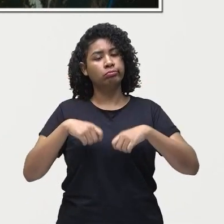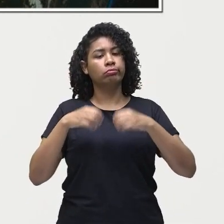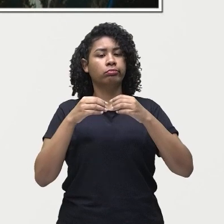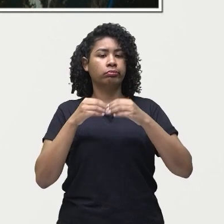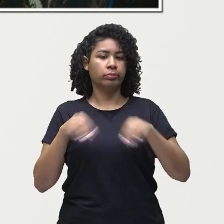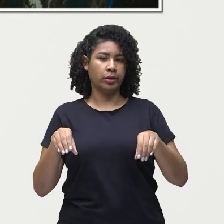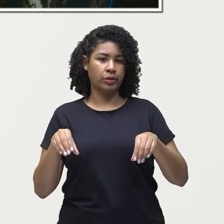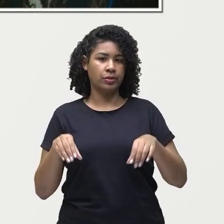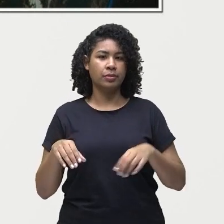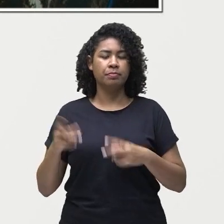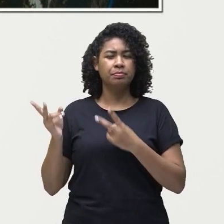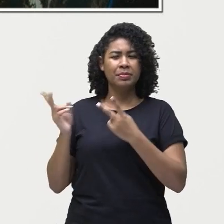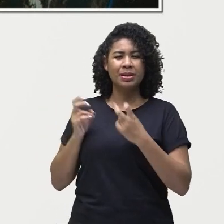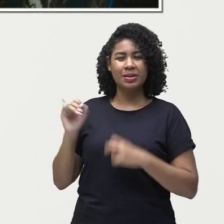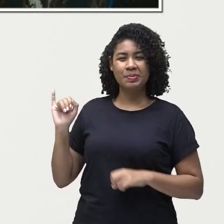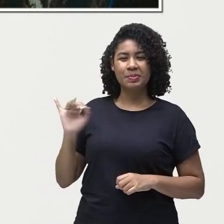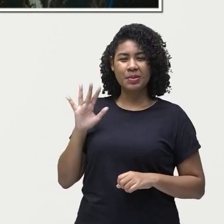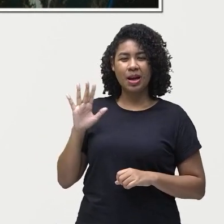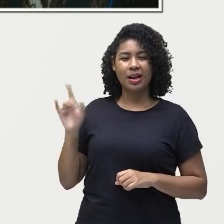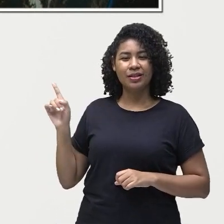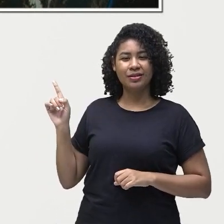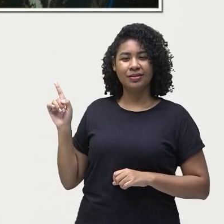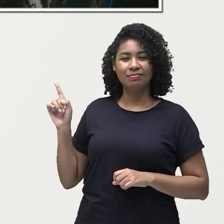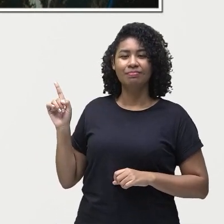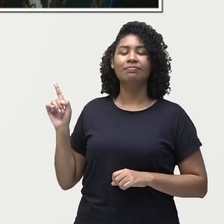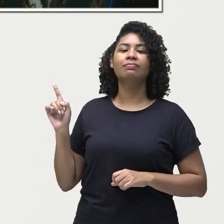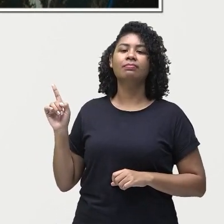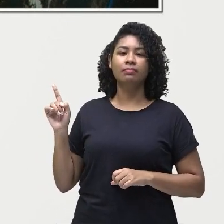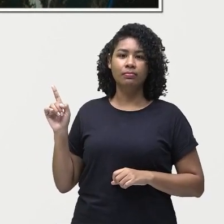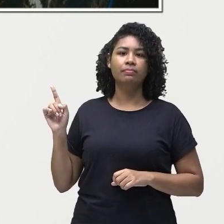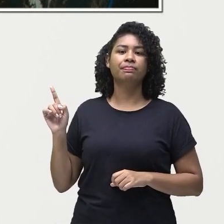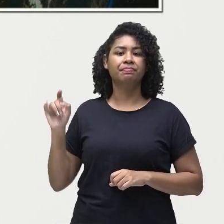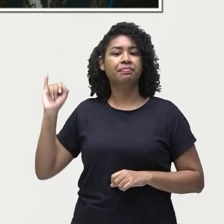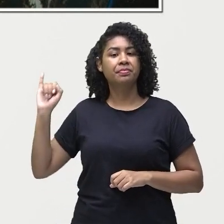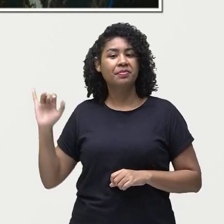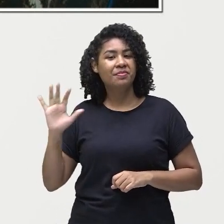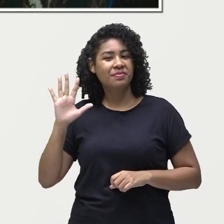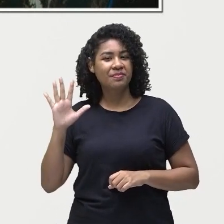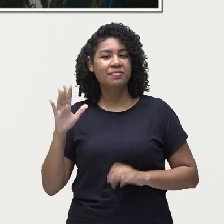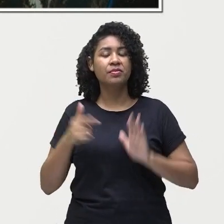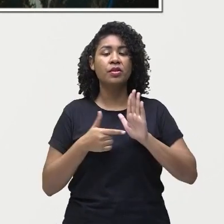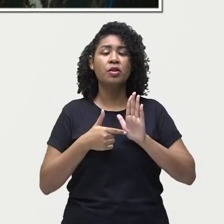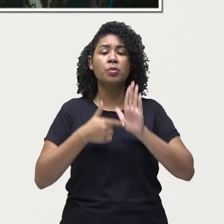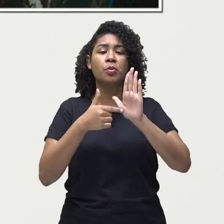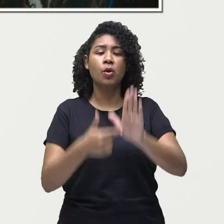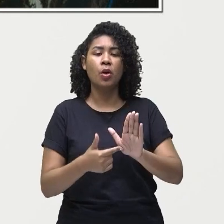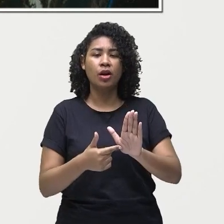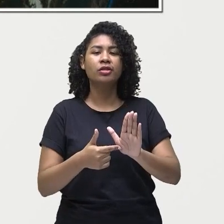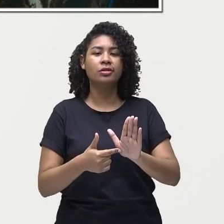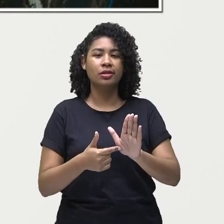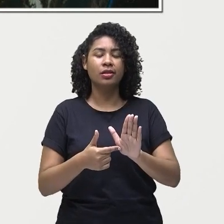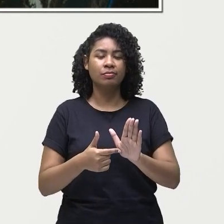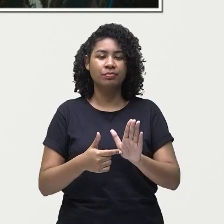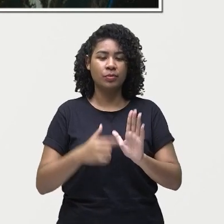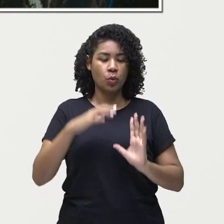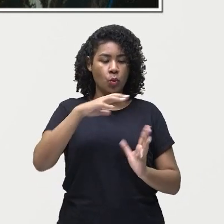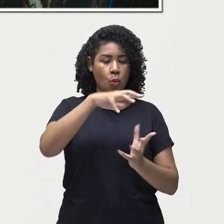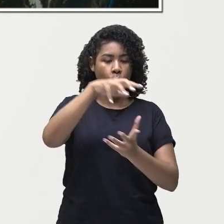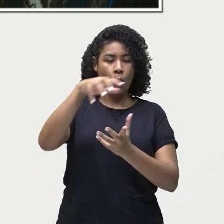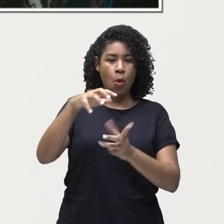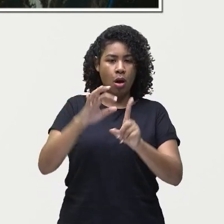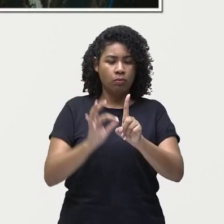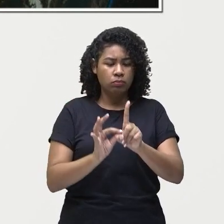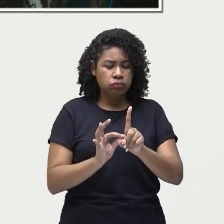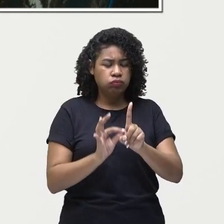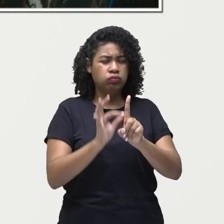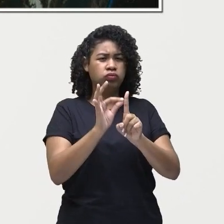gente está trazendo para vocês algumas algumas figuras que mostram o que o aquecimento global pode causar